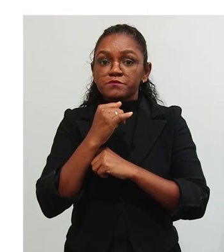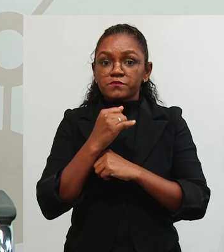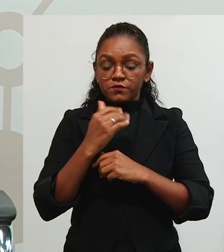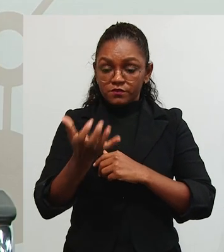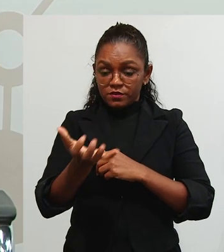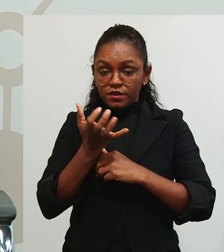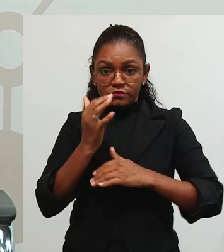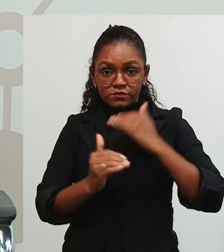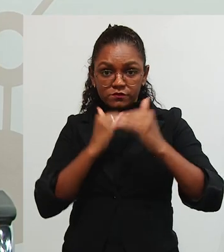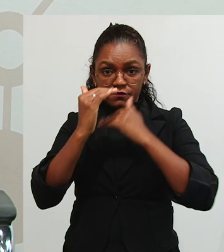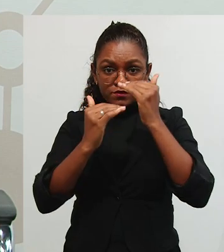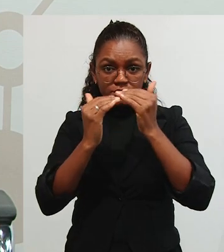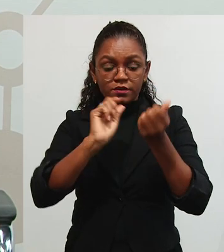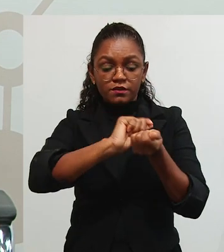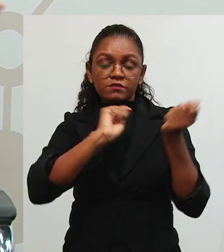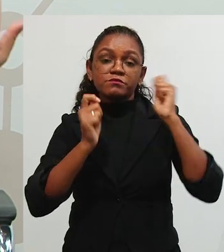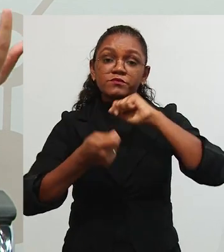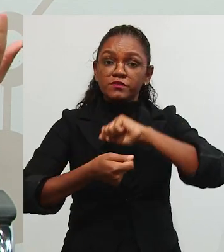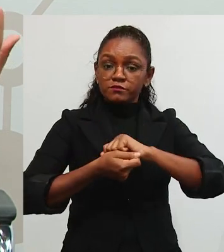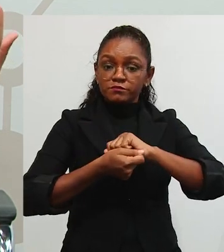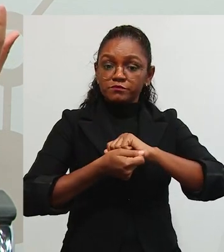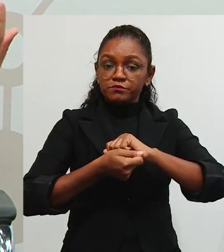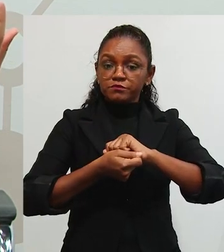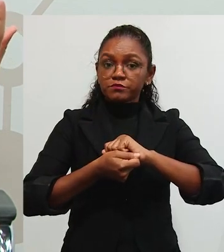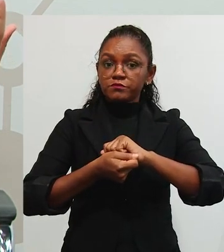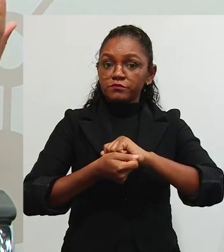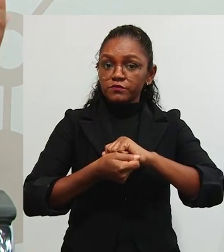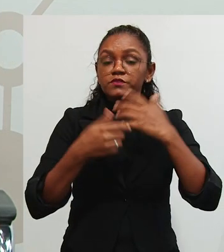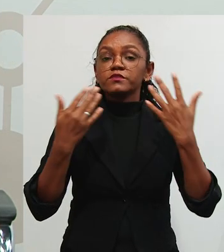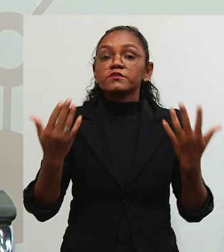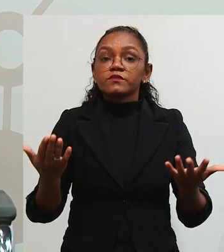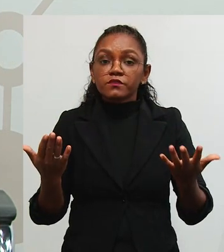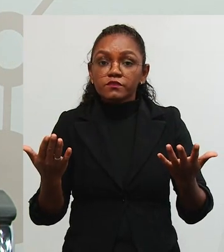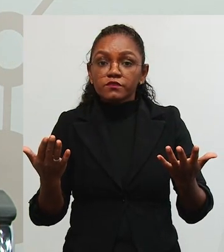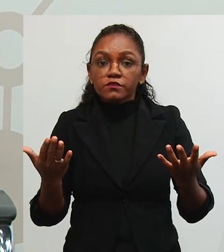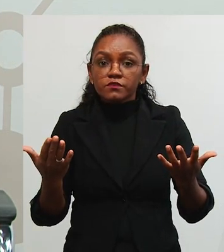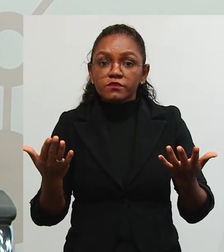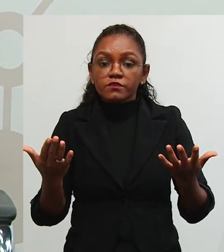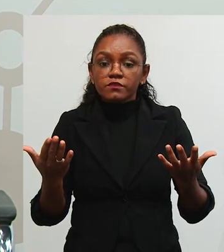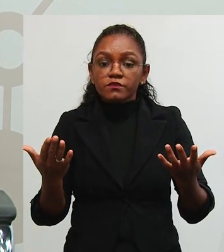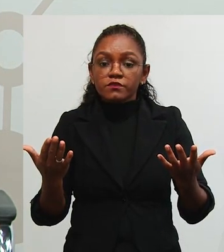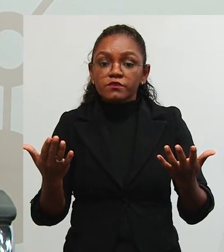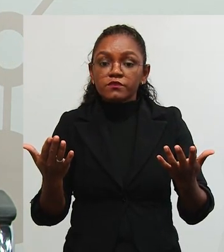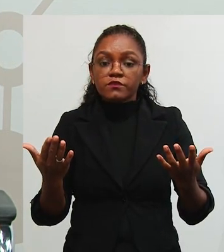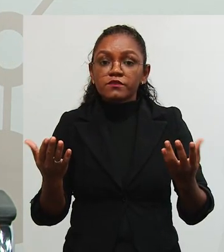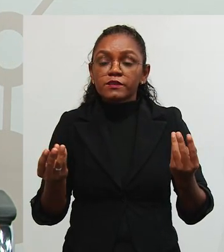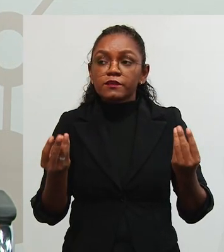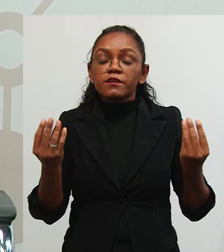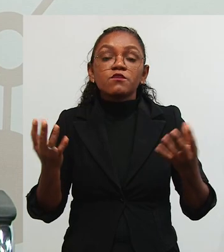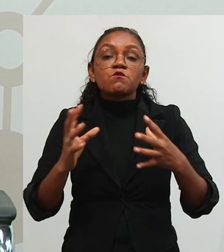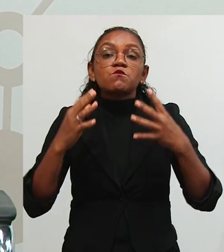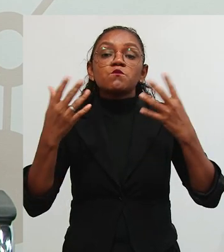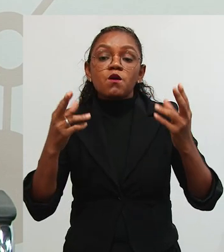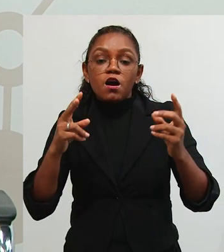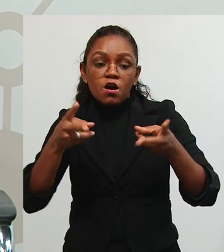que eu estou predisposta a desenvolver, né? E qual, então, é a